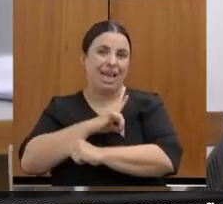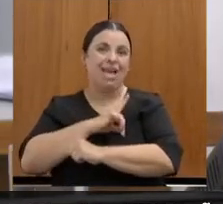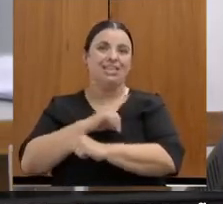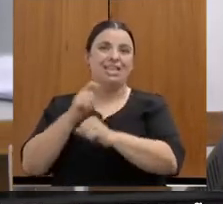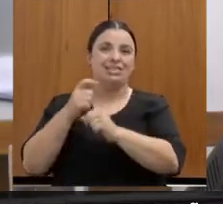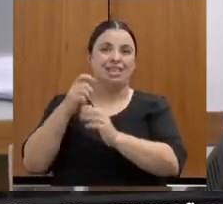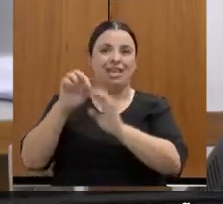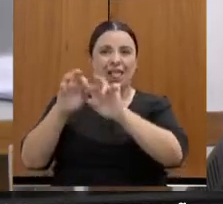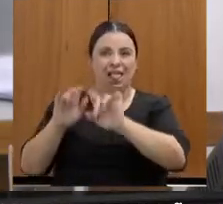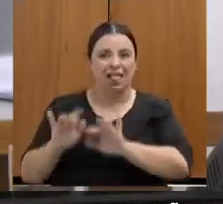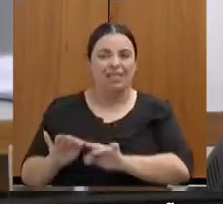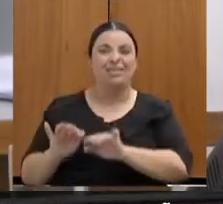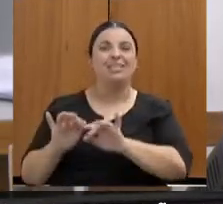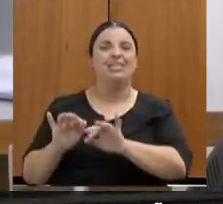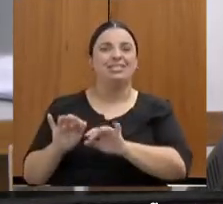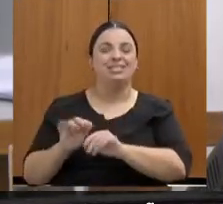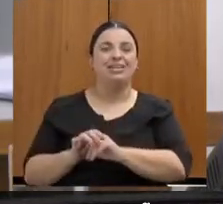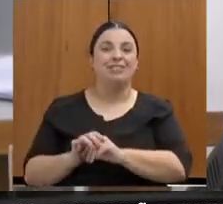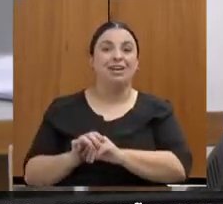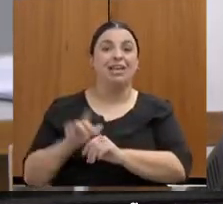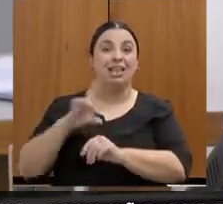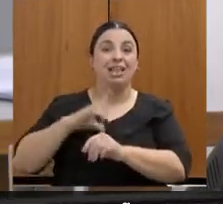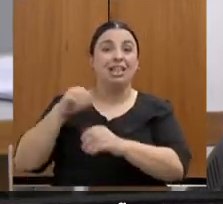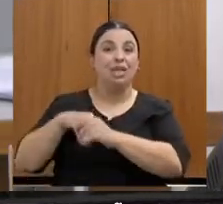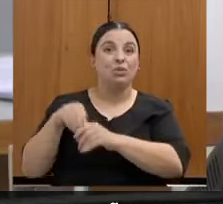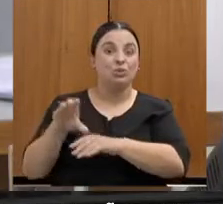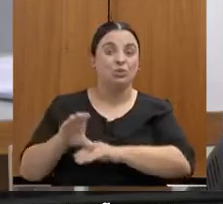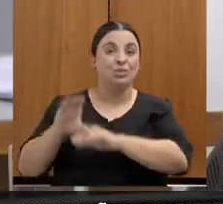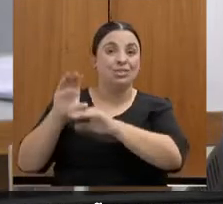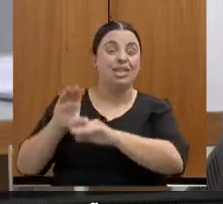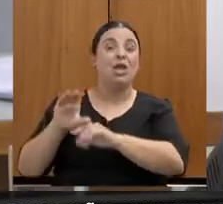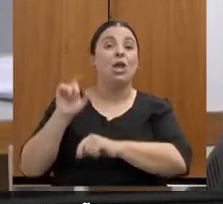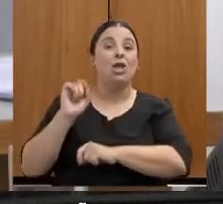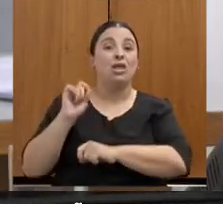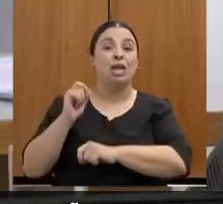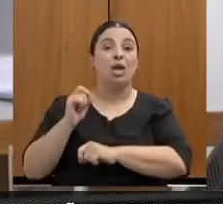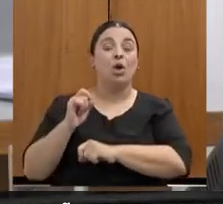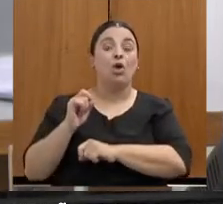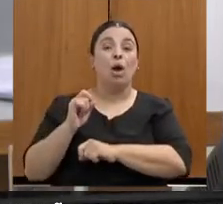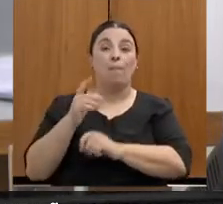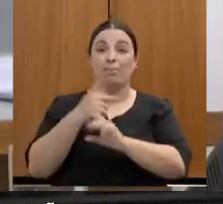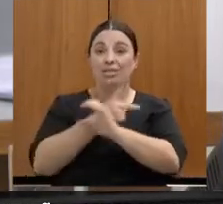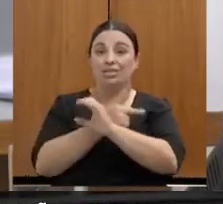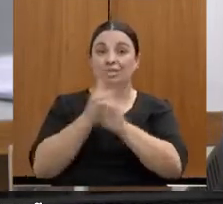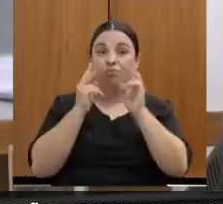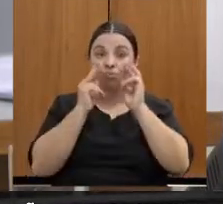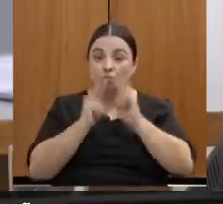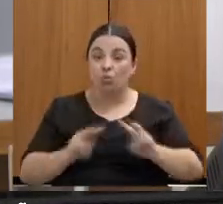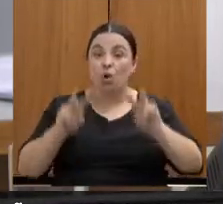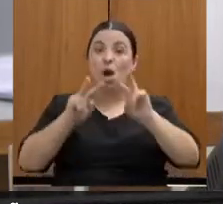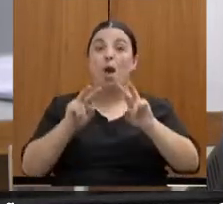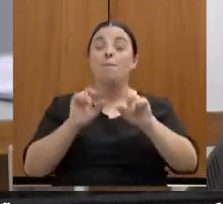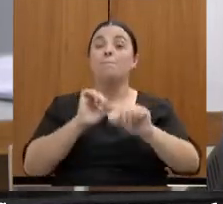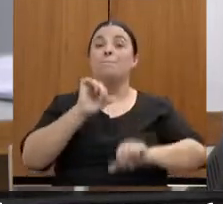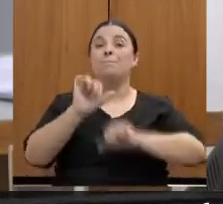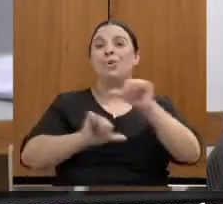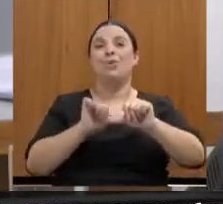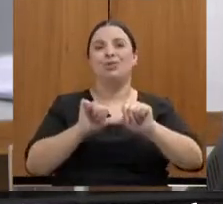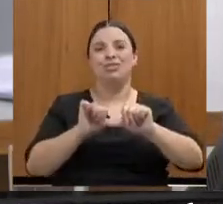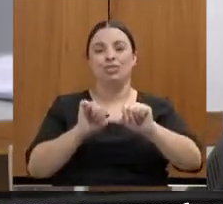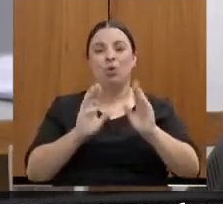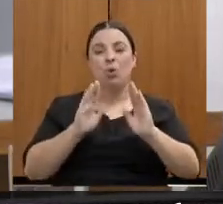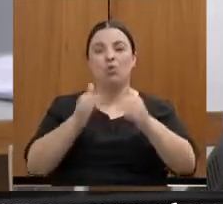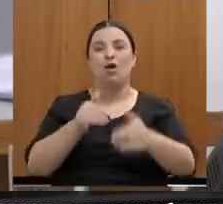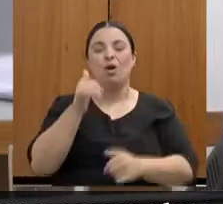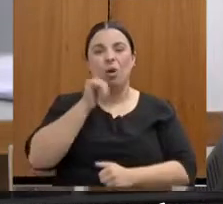se encontram no Conselho, é de que, efetivamente, o olhar da Polícia Civil mude em relação à mulher